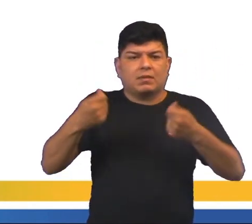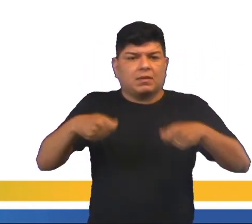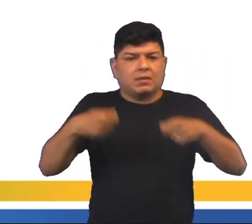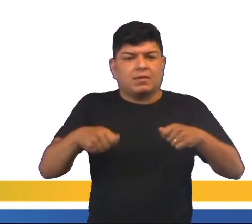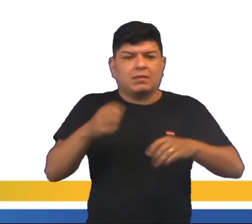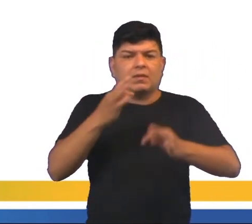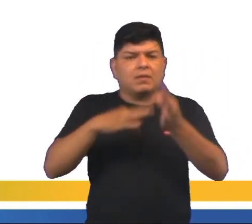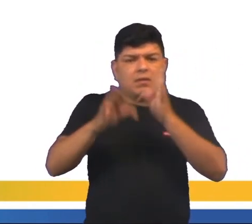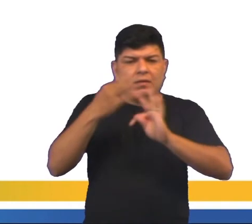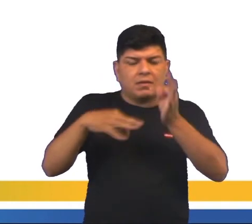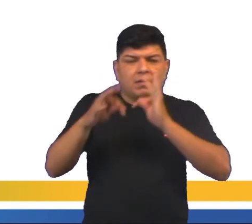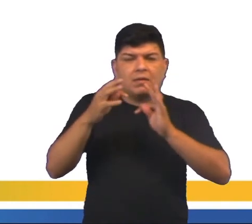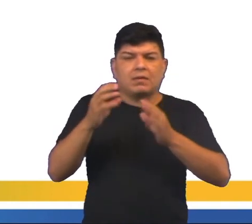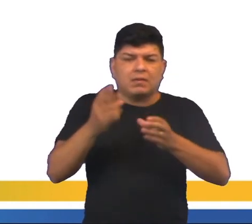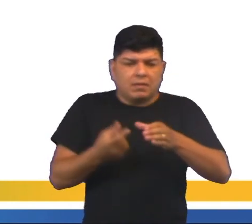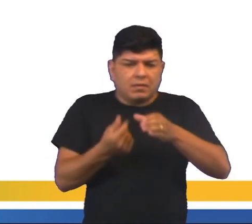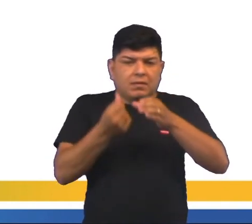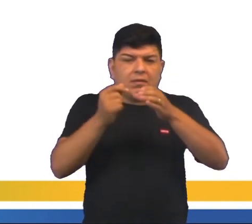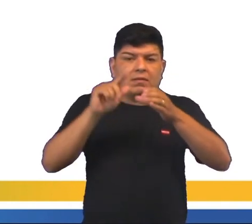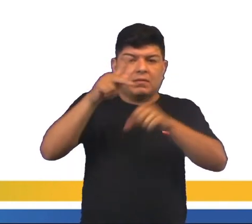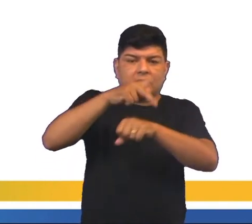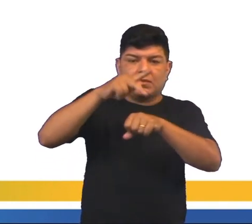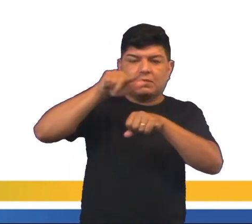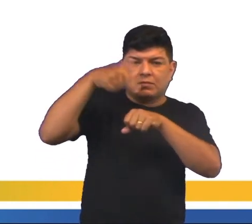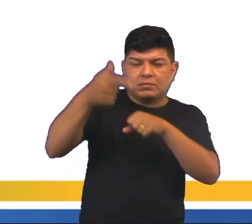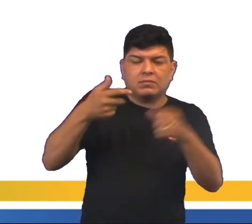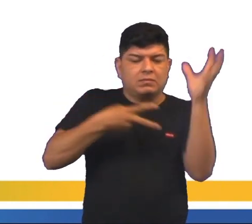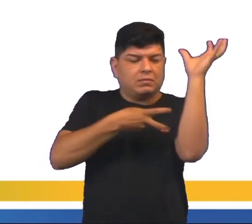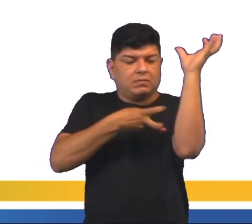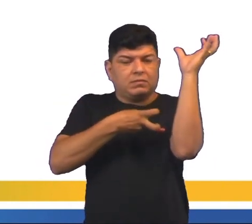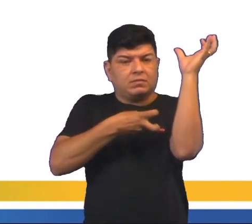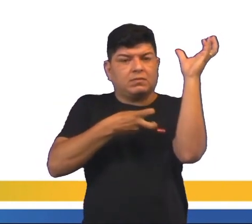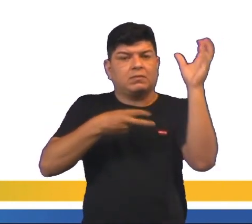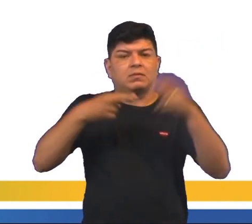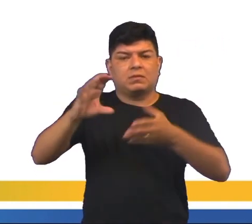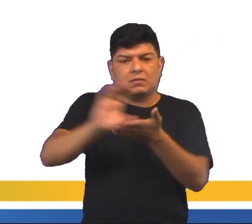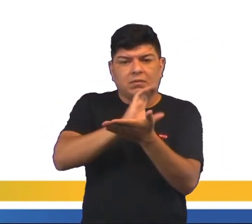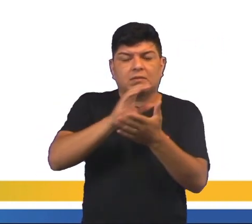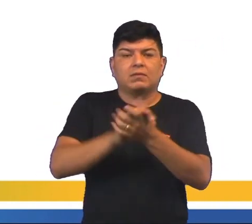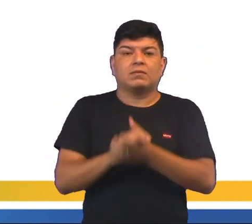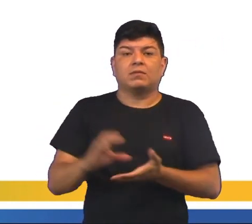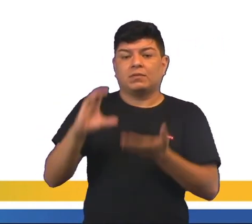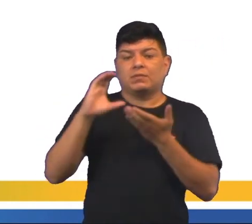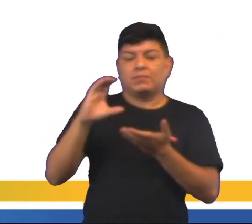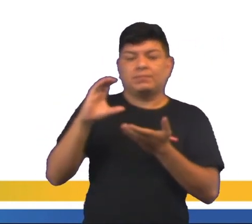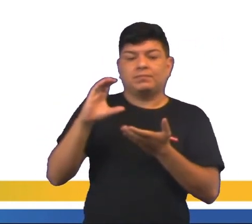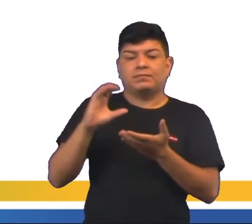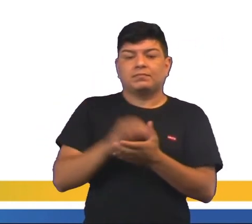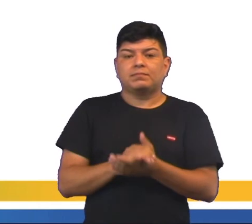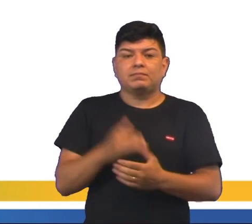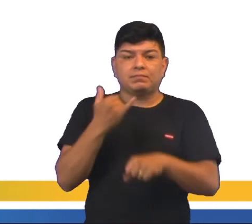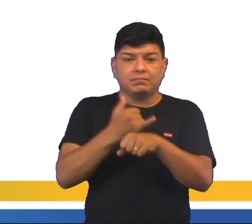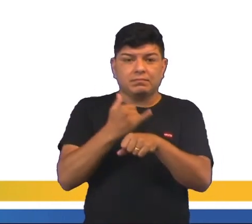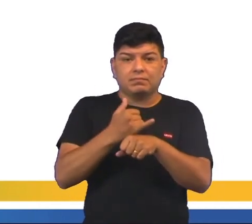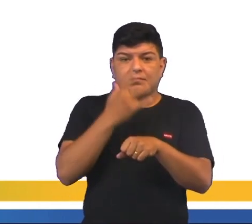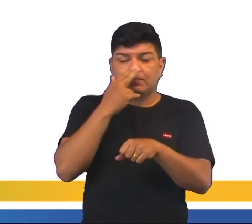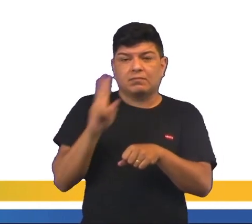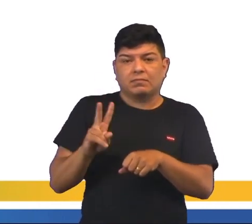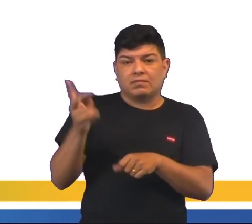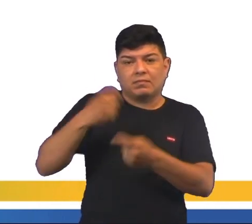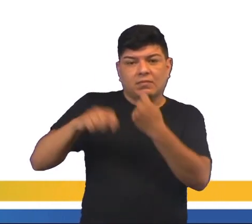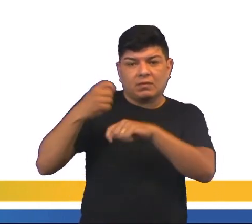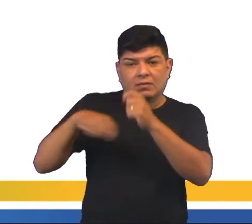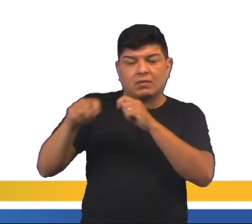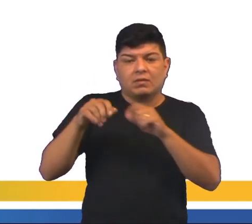Depende de tecnologia e capital estrangeiro para poder explorar esses recursos? Ou letra C. Minérios de valor